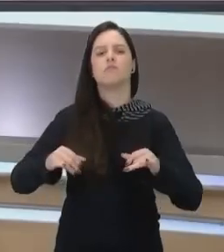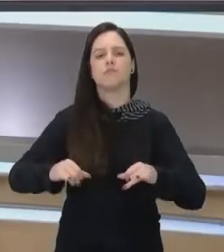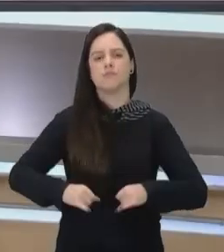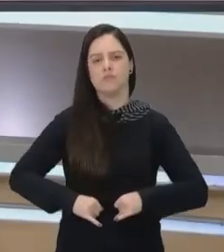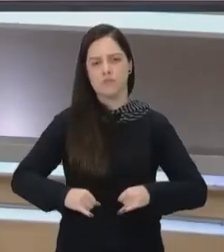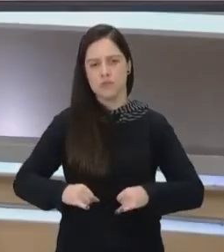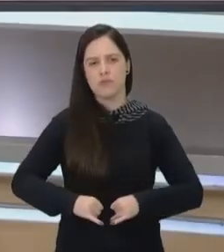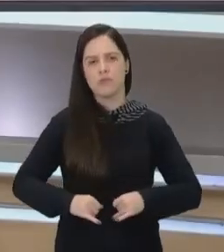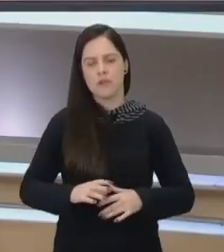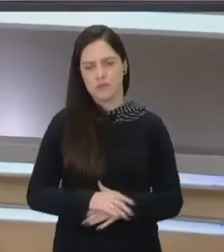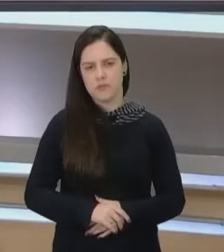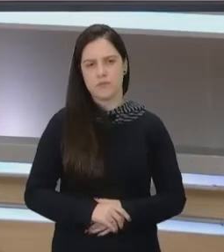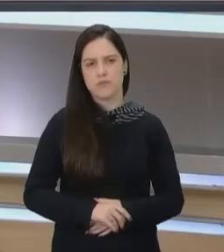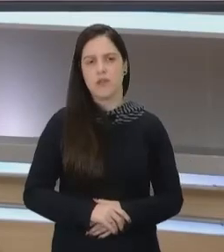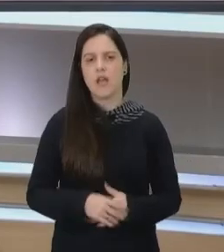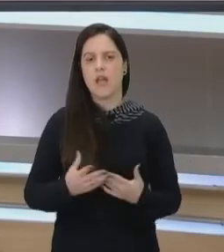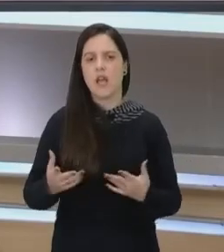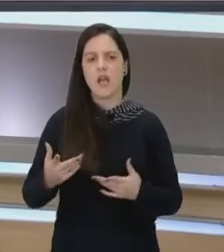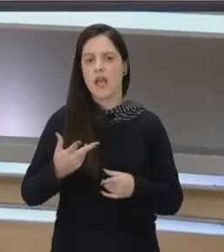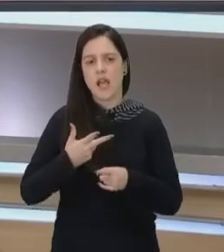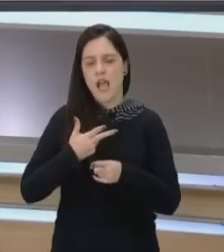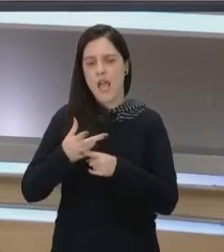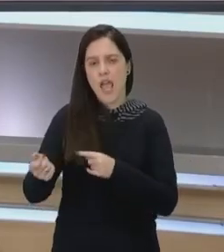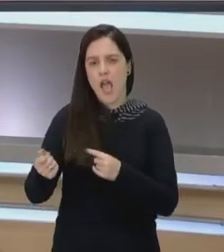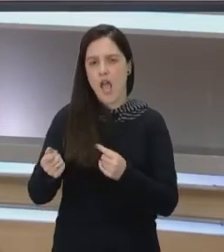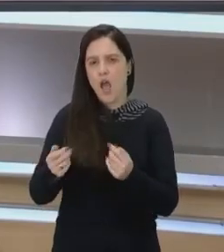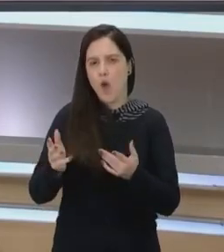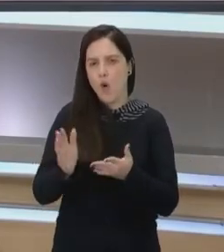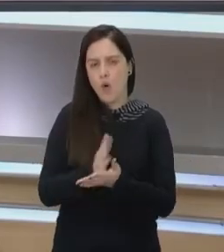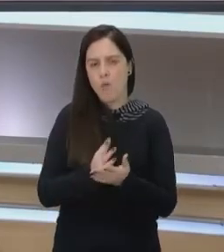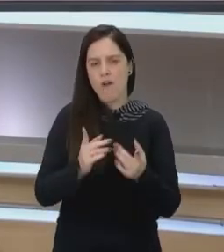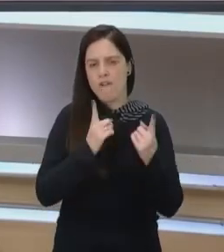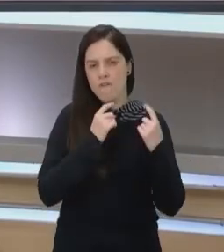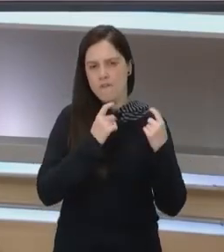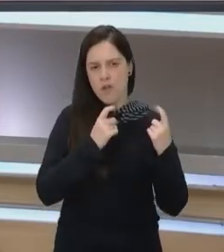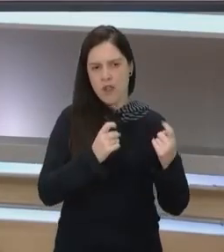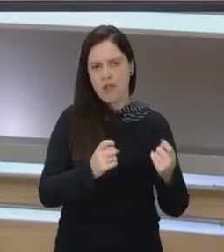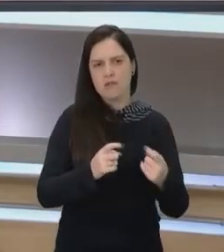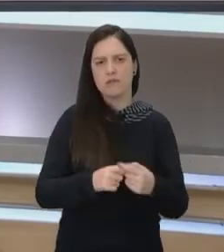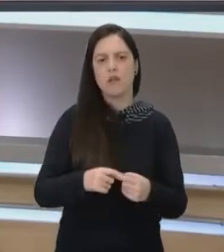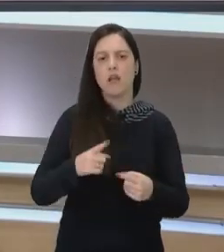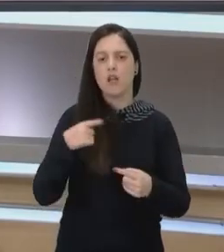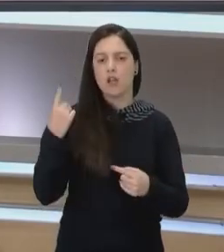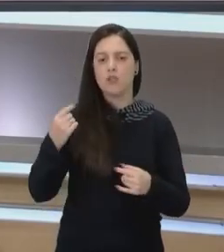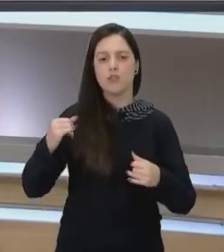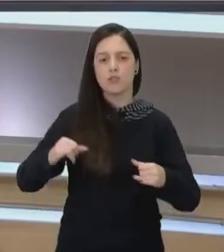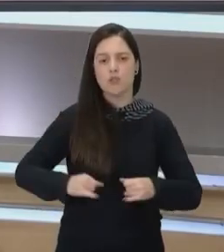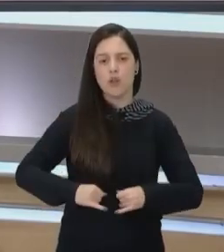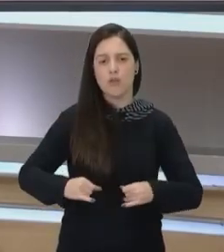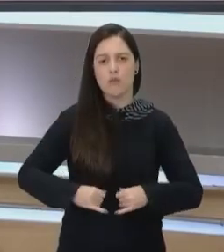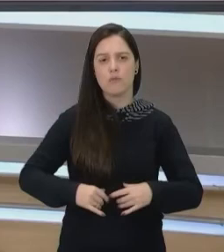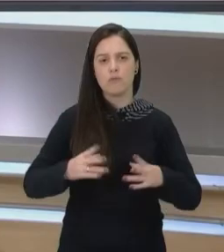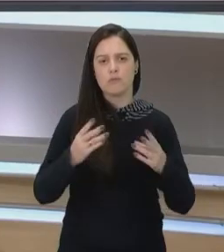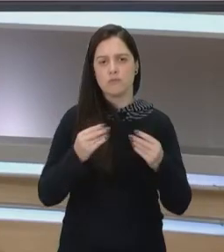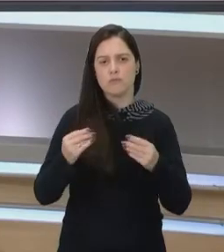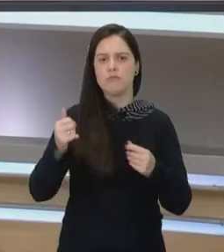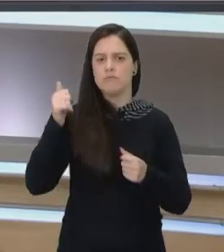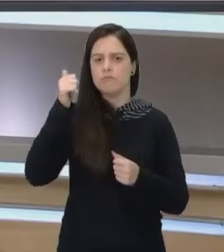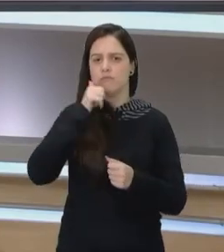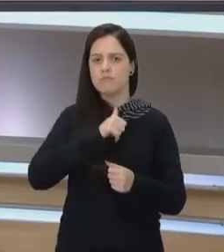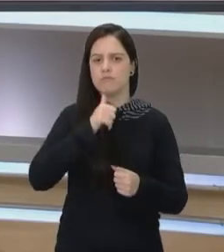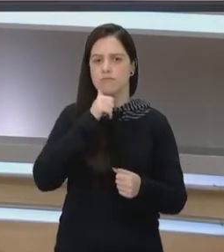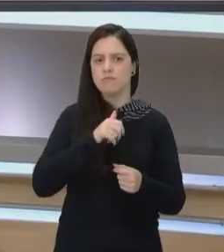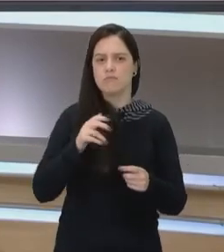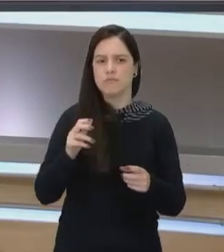permeado por violência. Então, a gente ouve muito mulheres que